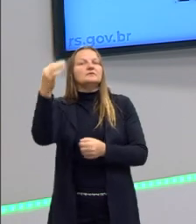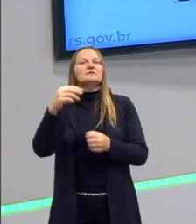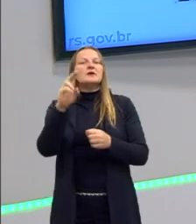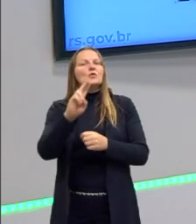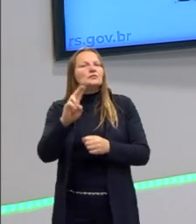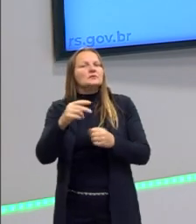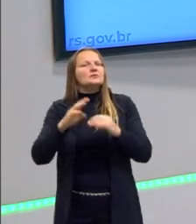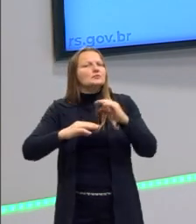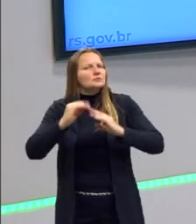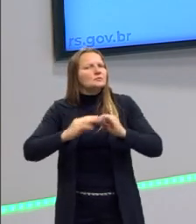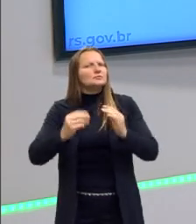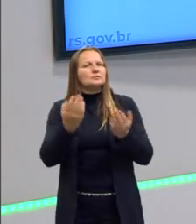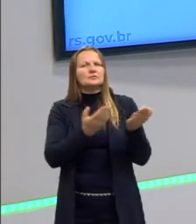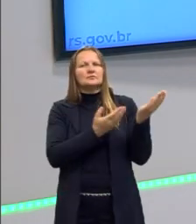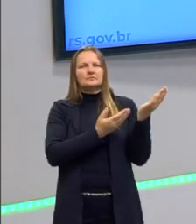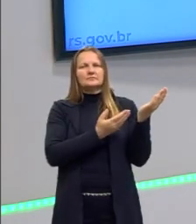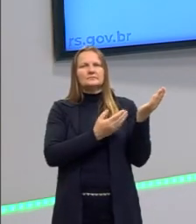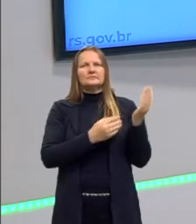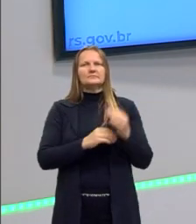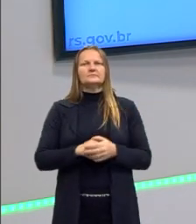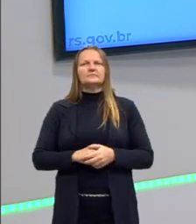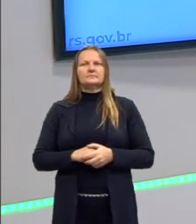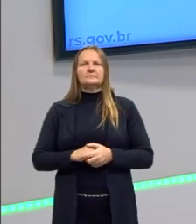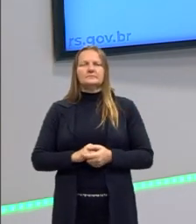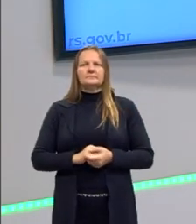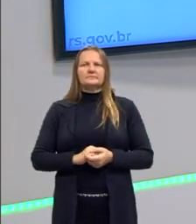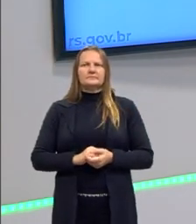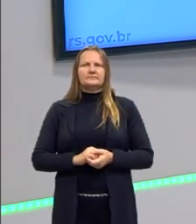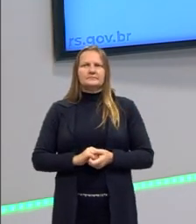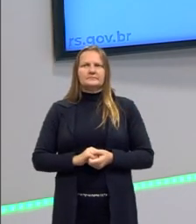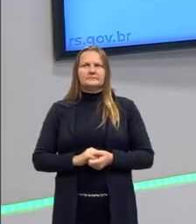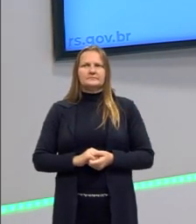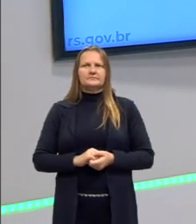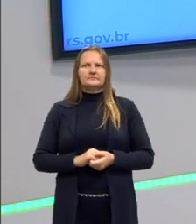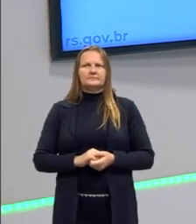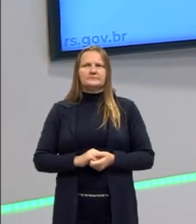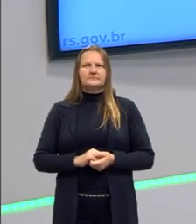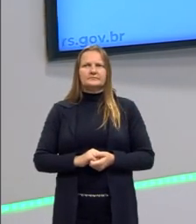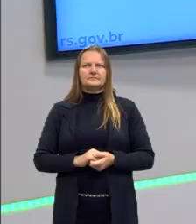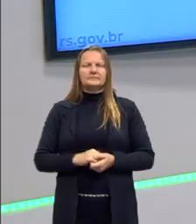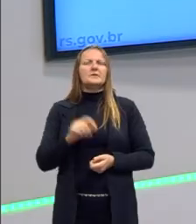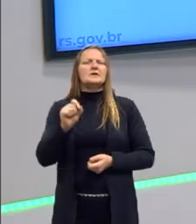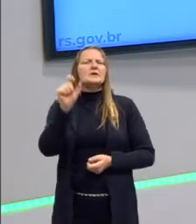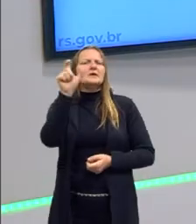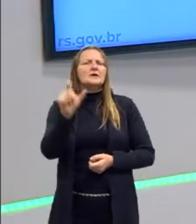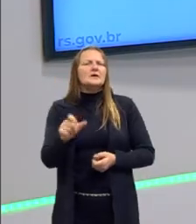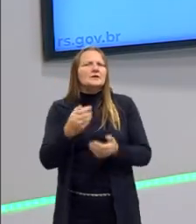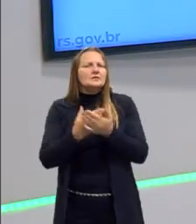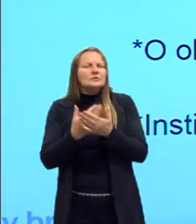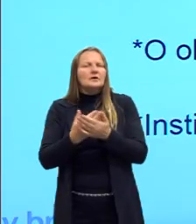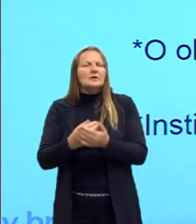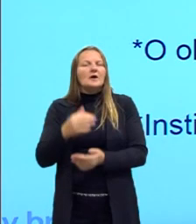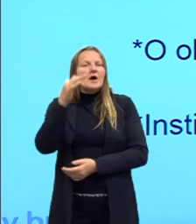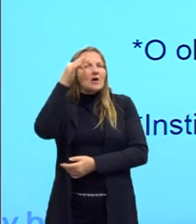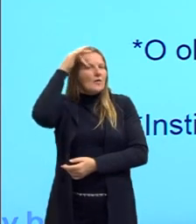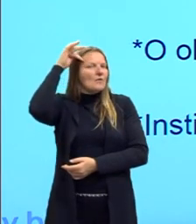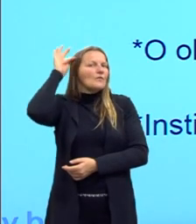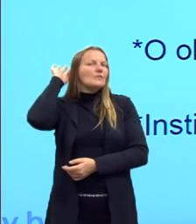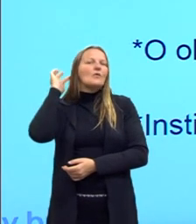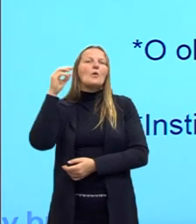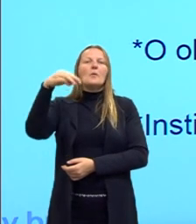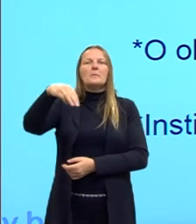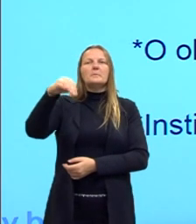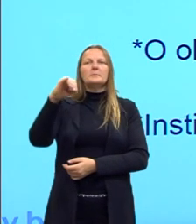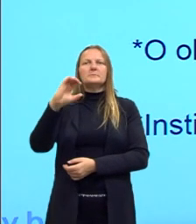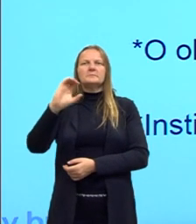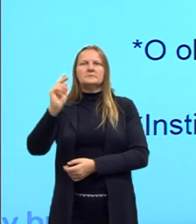utilitarista. Nós já vimos isso com ele em outros momentos. Então, olha, quem vai estudar isso é o Michel Foucault. Michel Foucault é